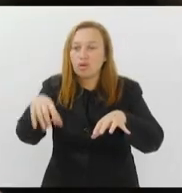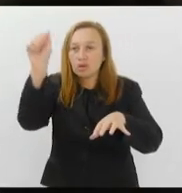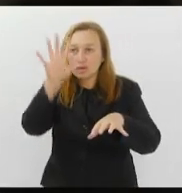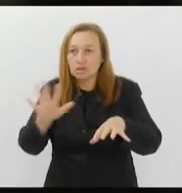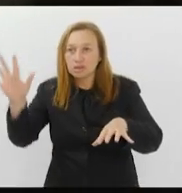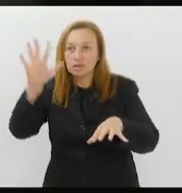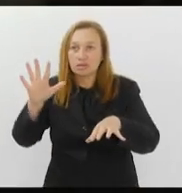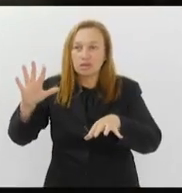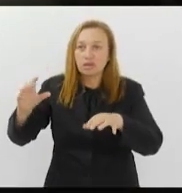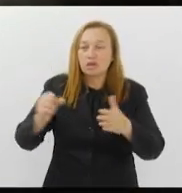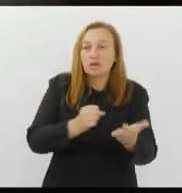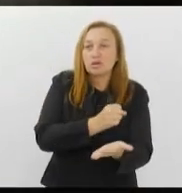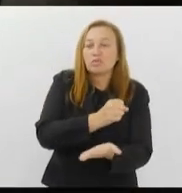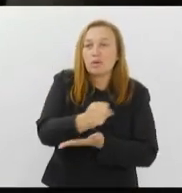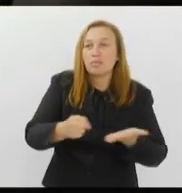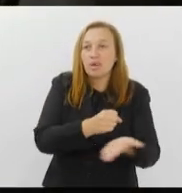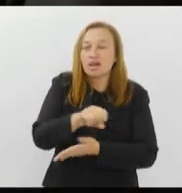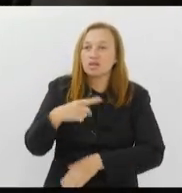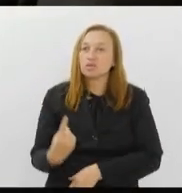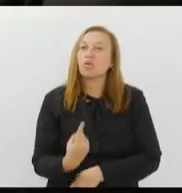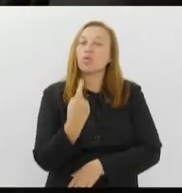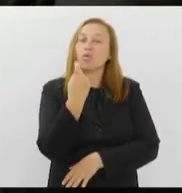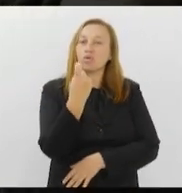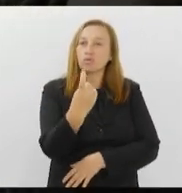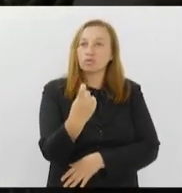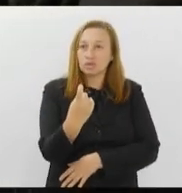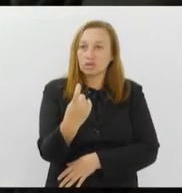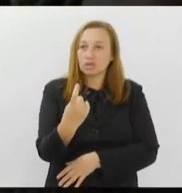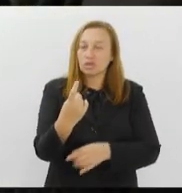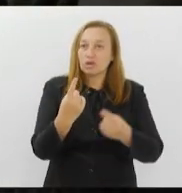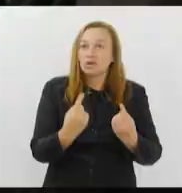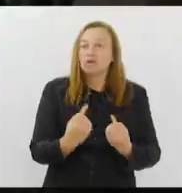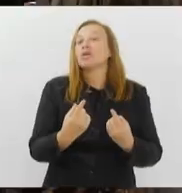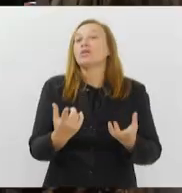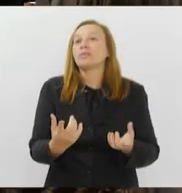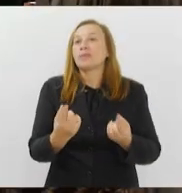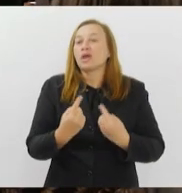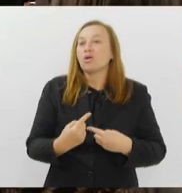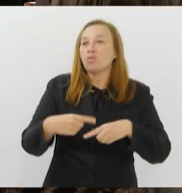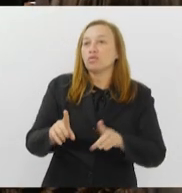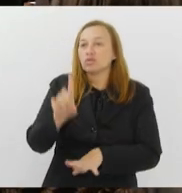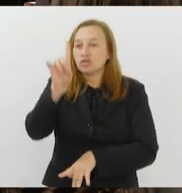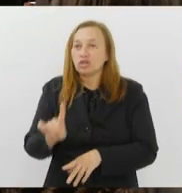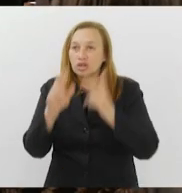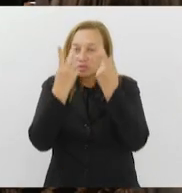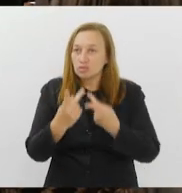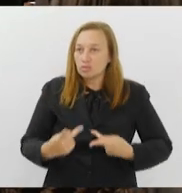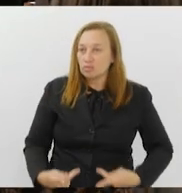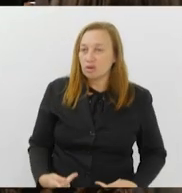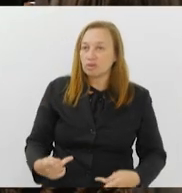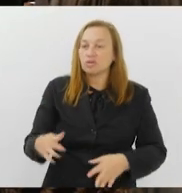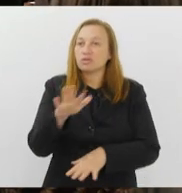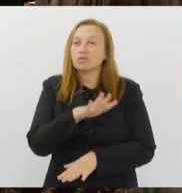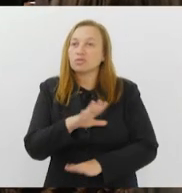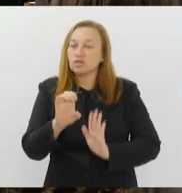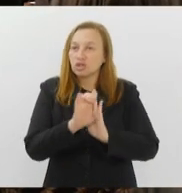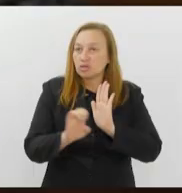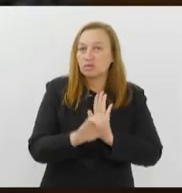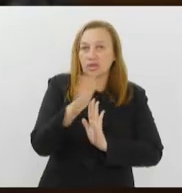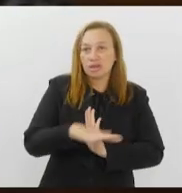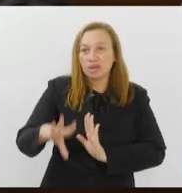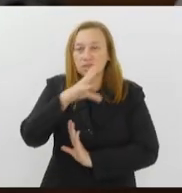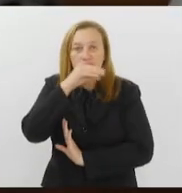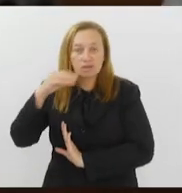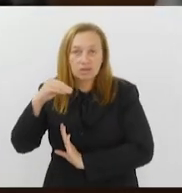formando uma base única sobre o cenário de violações aos direitos humanos assegurados pelo Estatuto da Criança e do Adolescente.